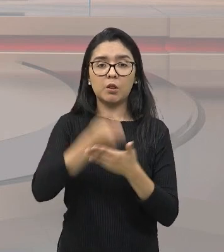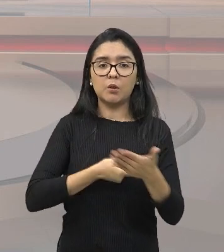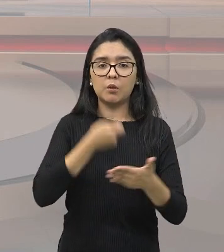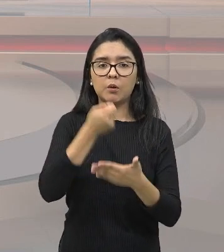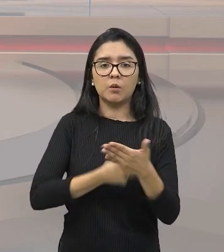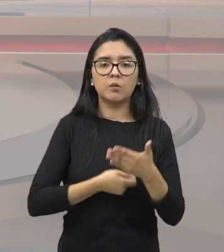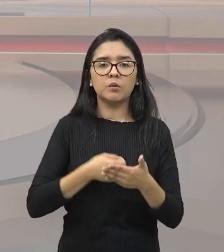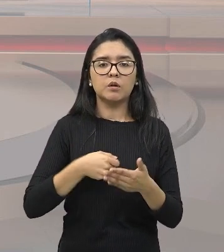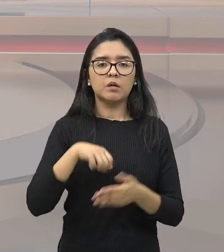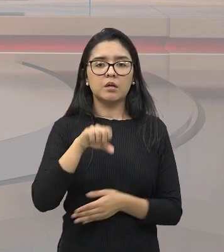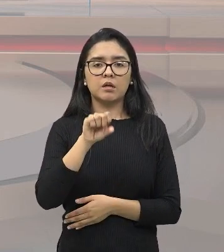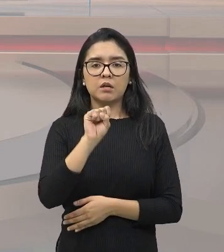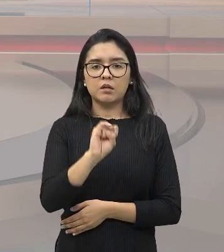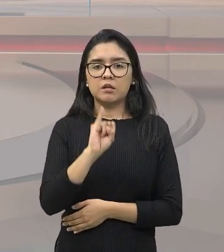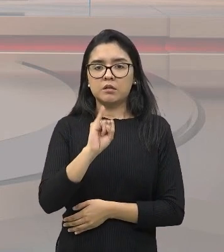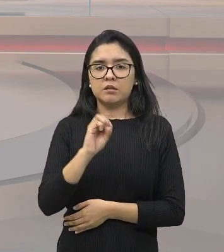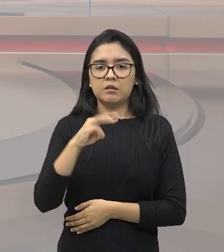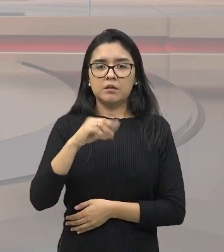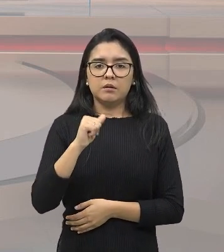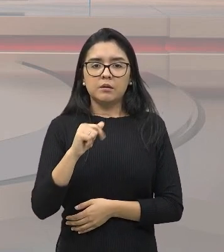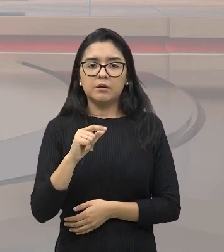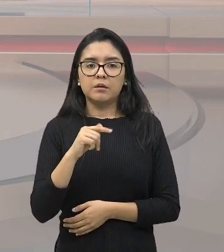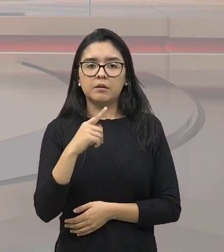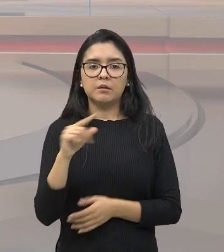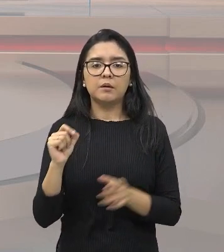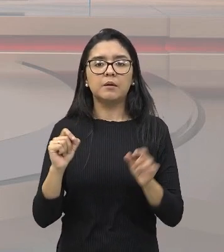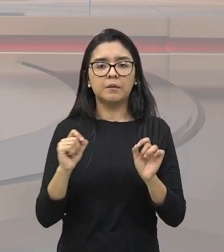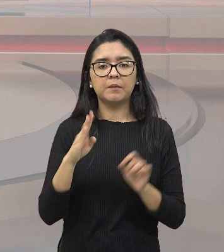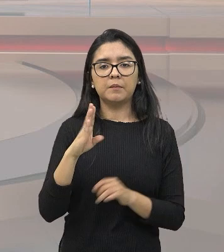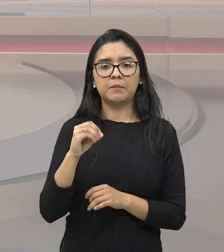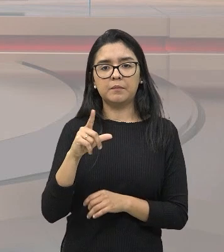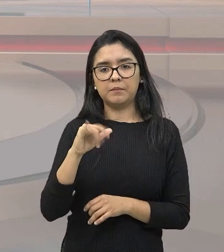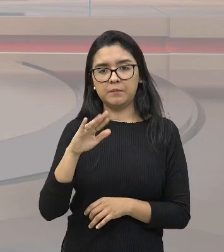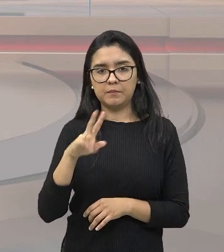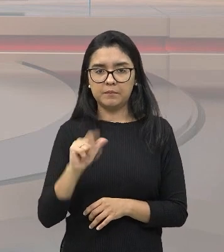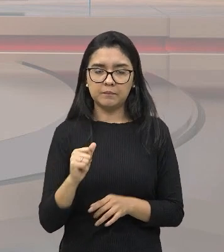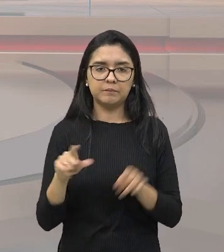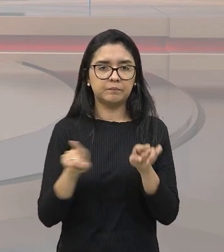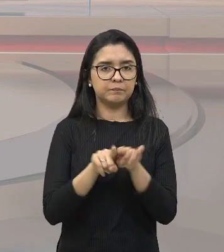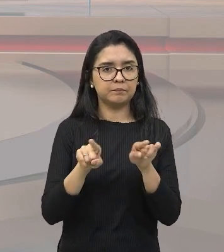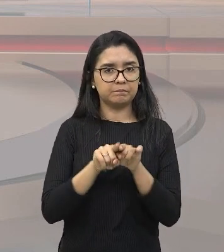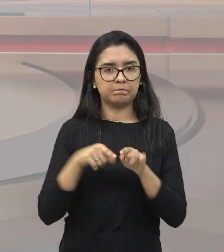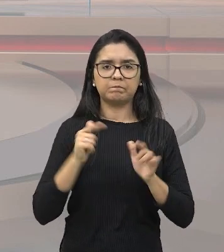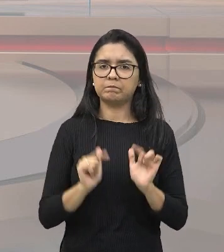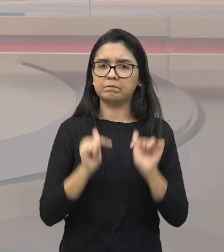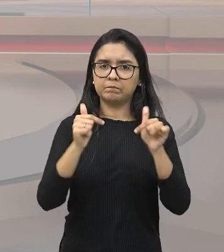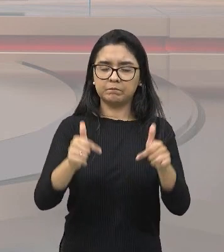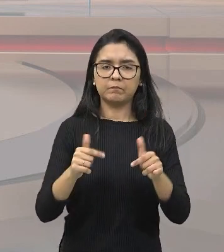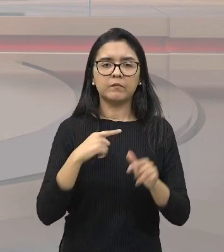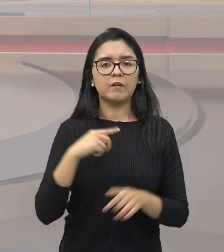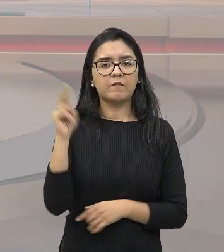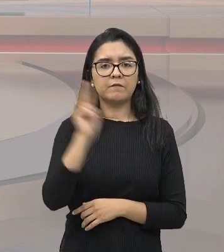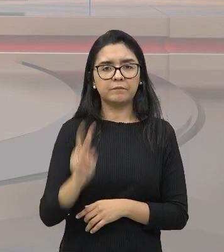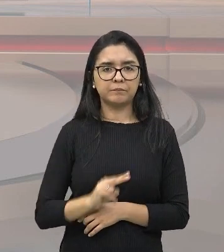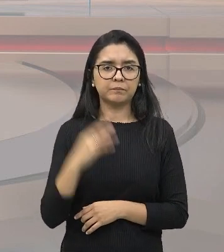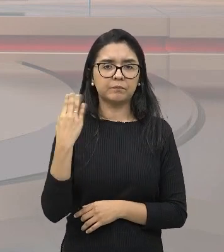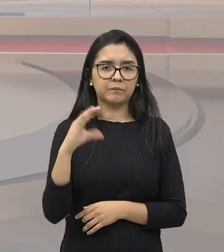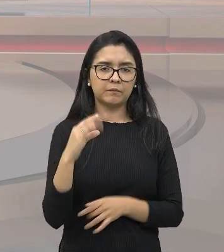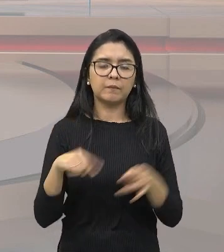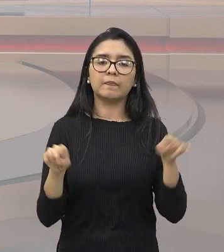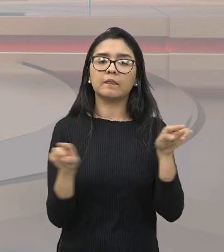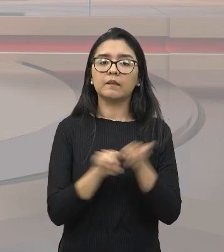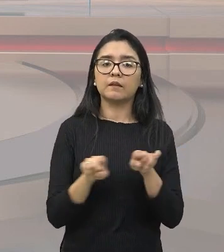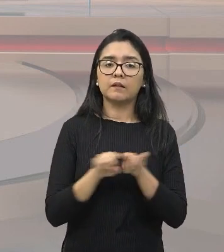Bolívar que liderou movimentos de independência em vários países da América do Sul, como Venezuela, Colômbia e